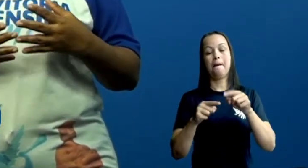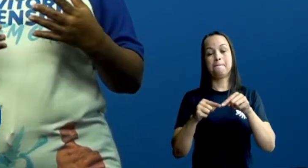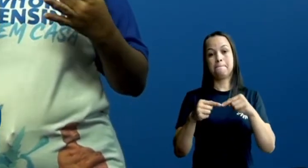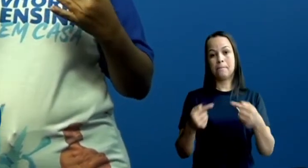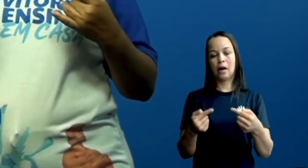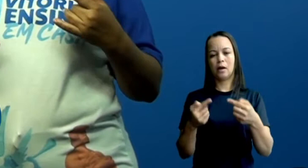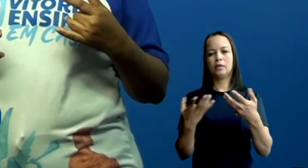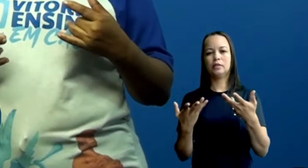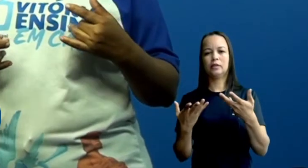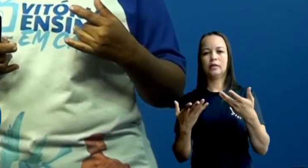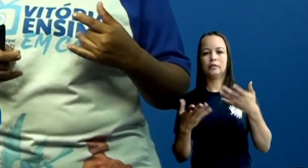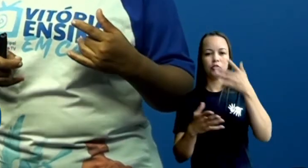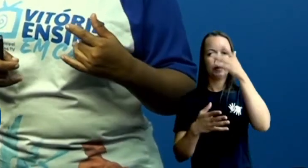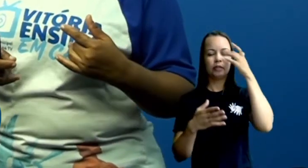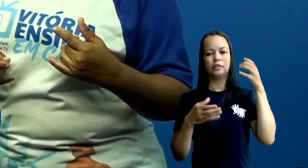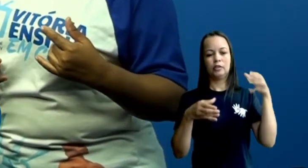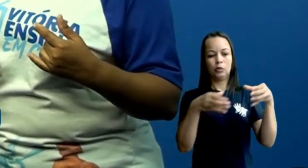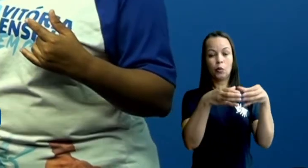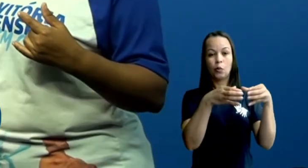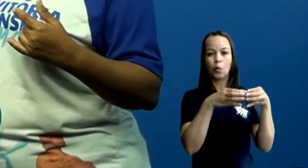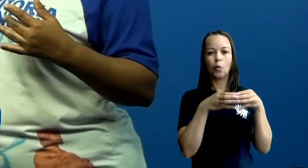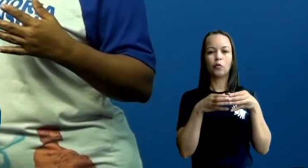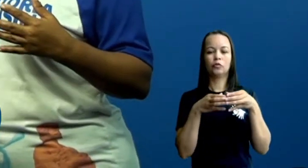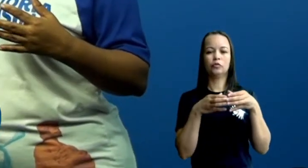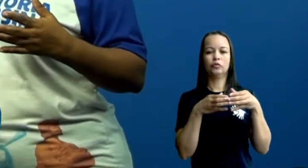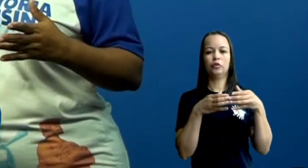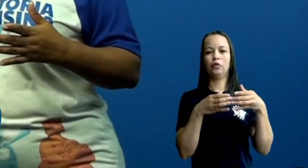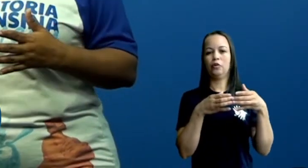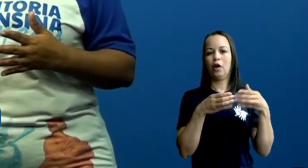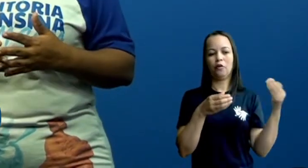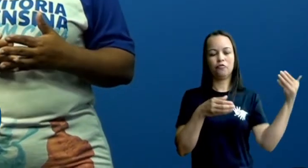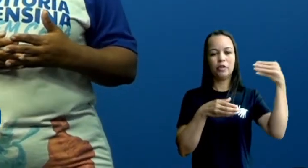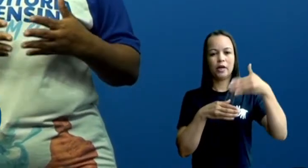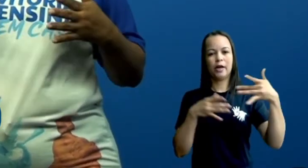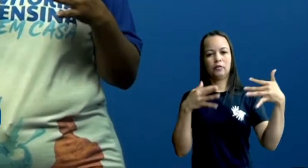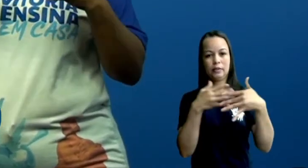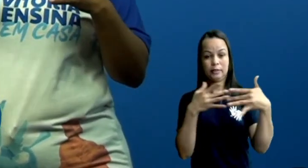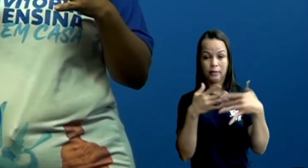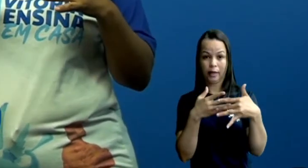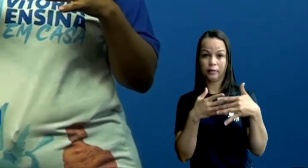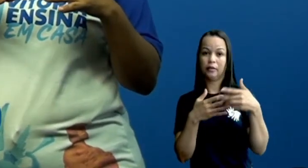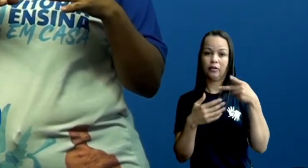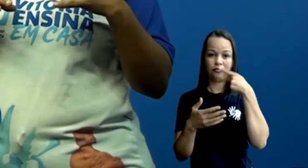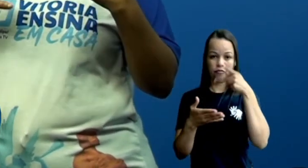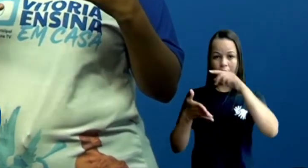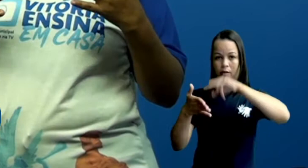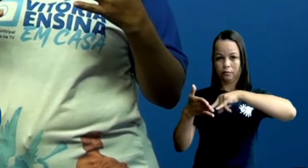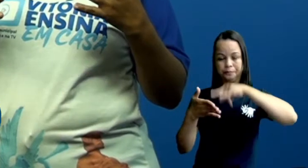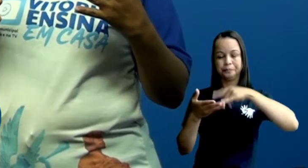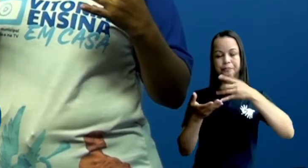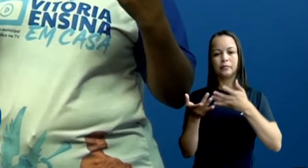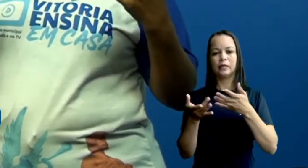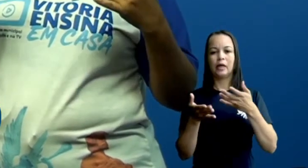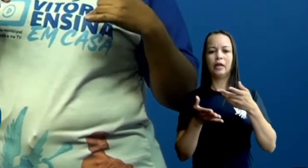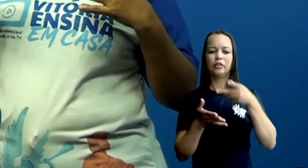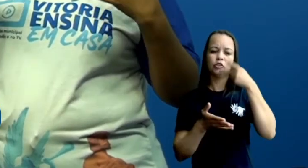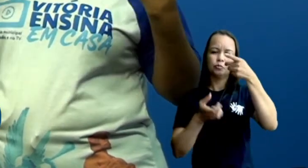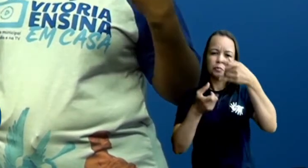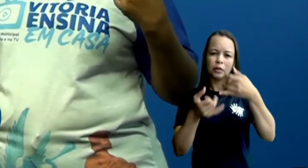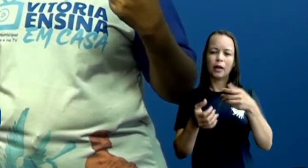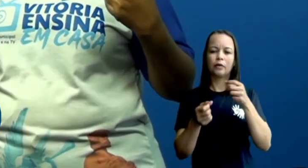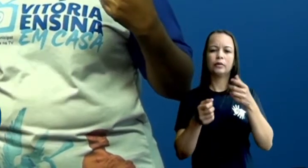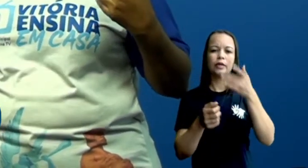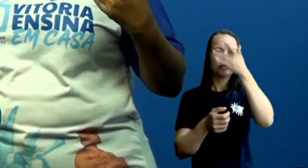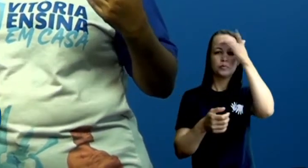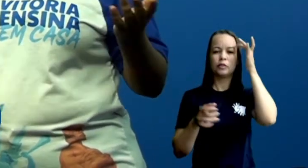órgão, quando eles vieram para a cidade da Vitória, que relata aí o documento, eles sugeriram que as pessoas